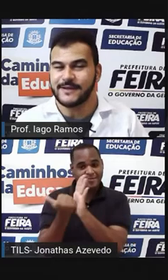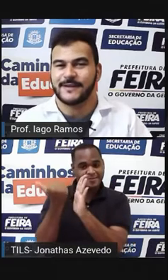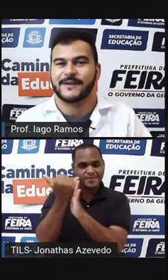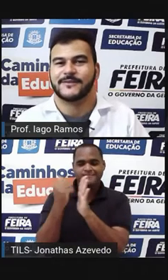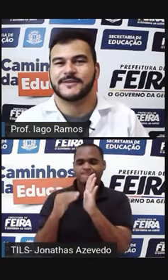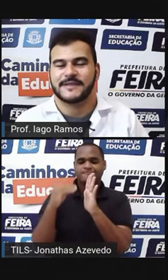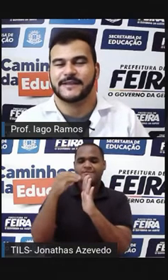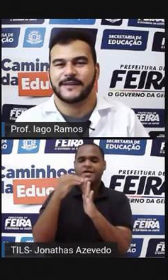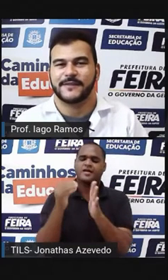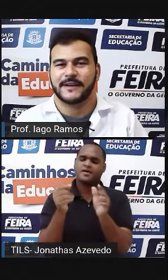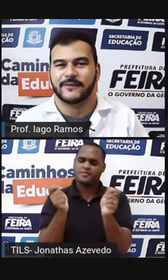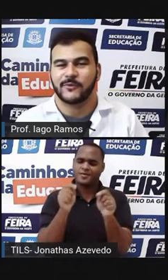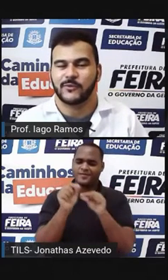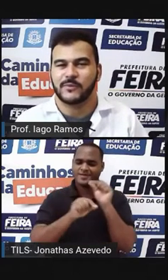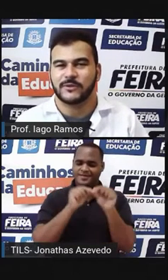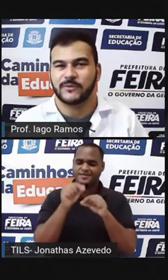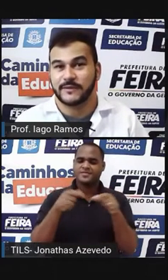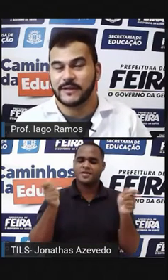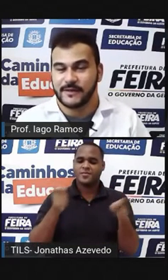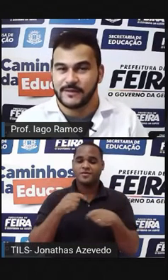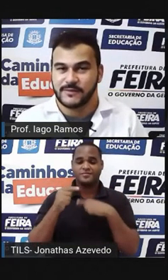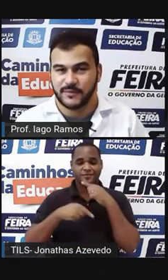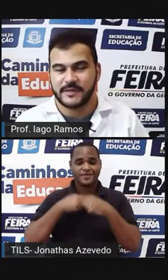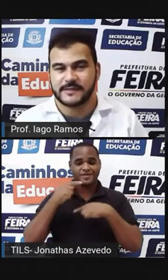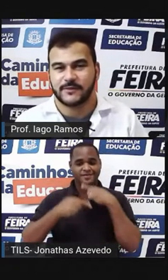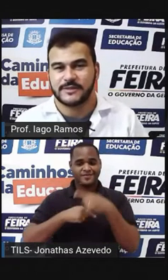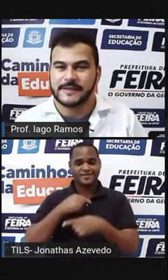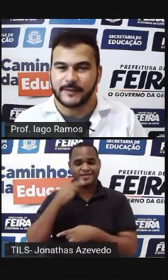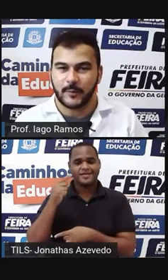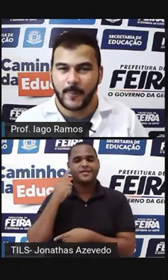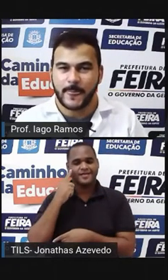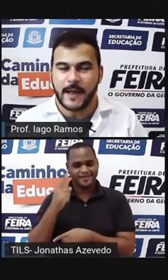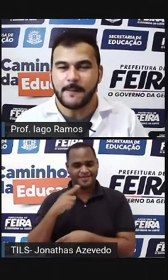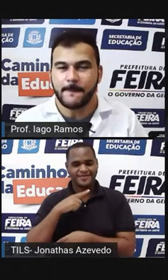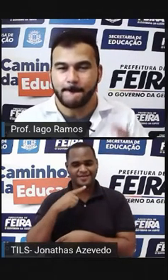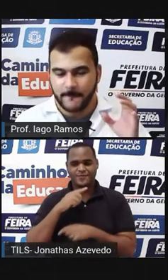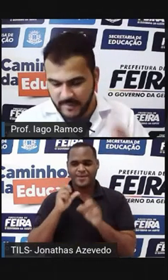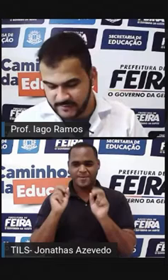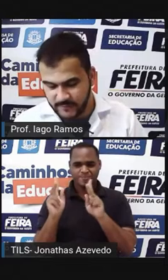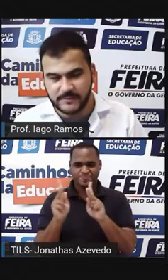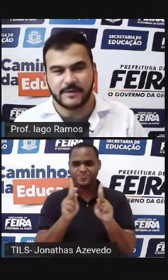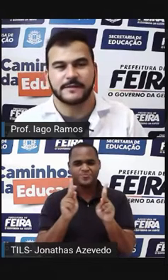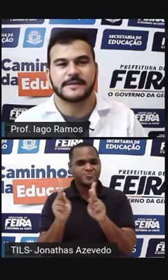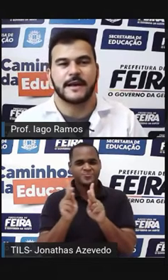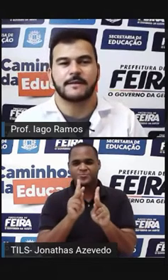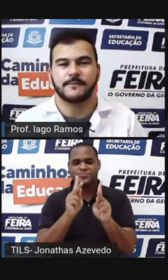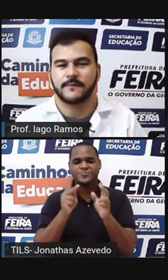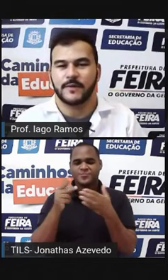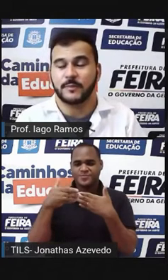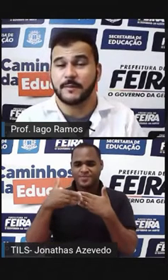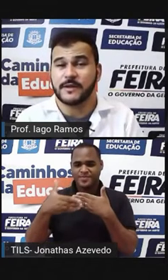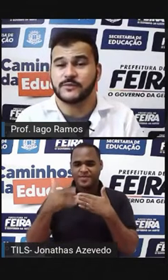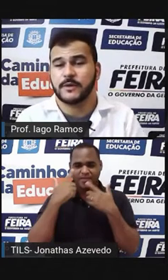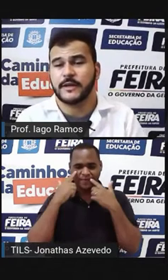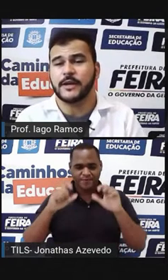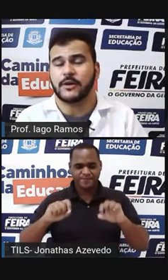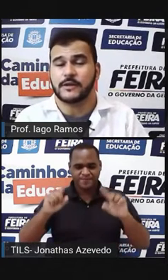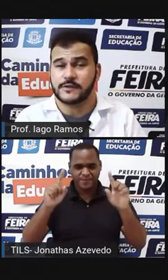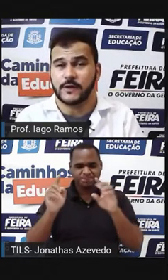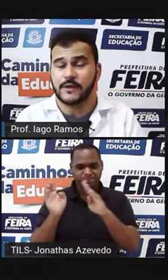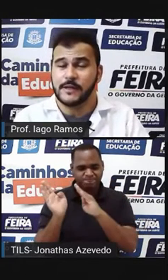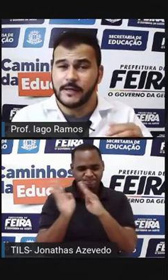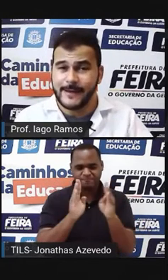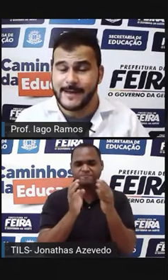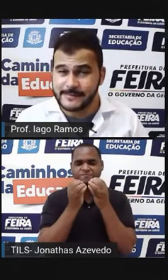você tenha ficado com alguma dúvida sobre essa coisa aí, tá? Mas vamos avançar, vamos para mais uma aqui,